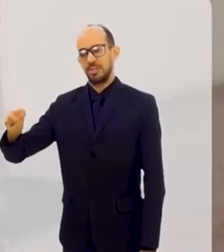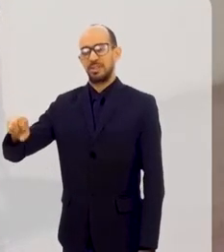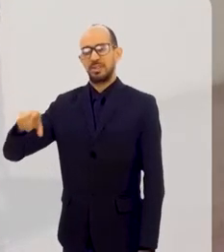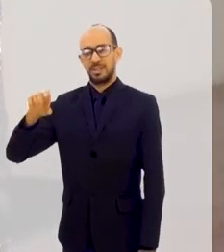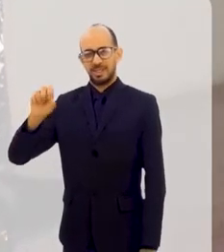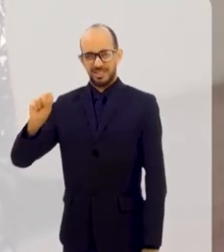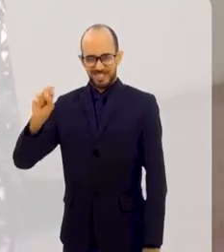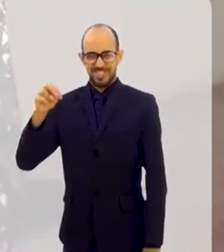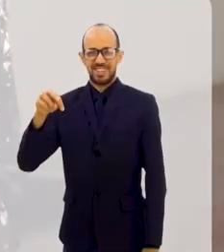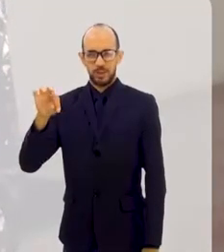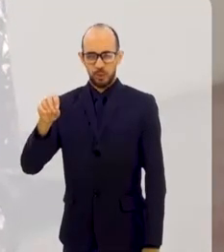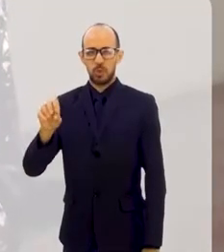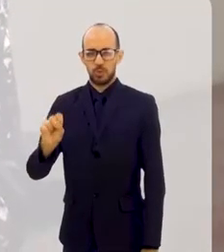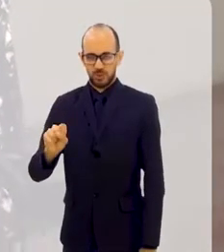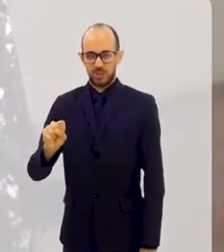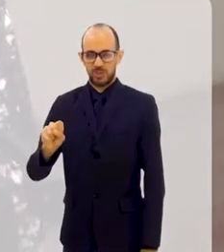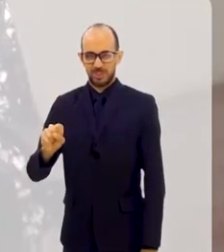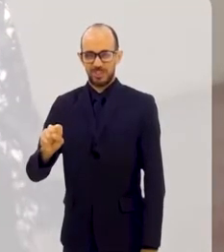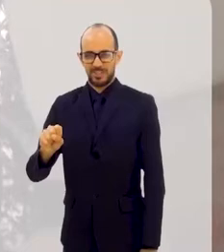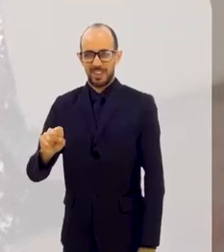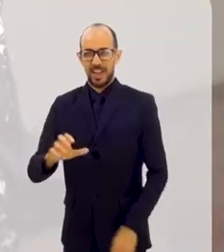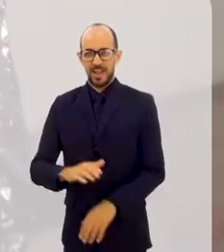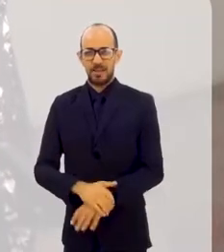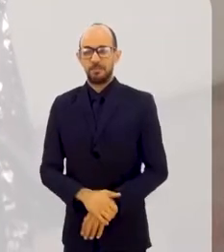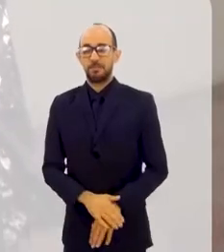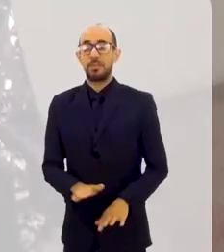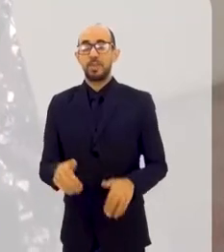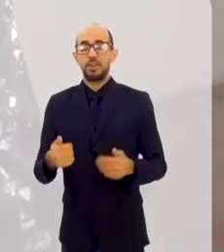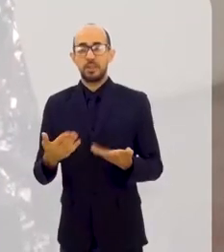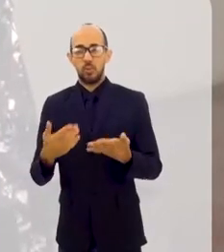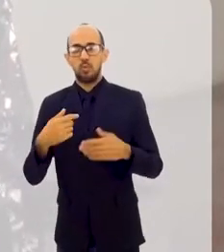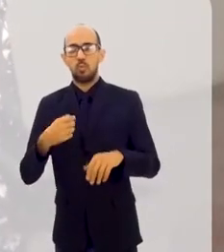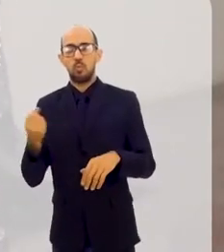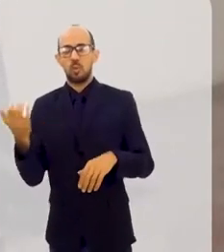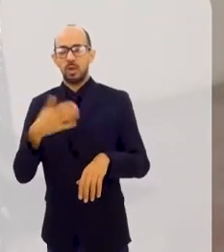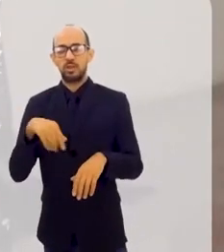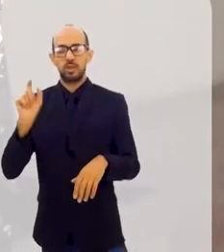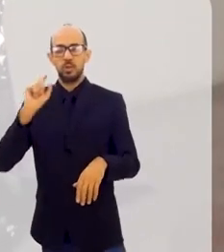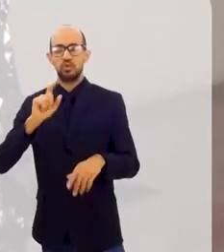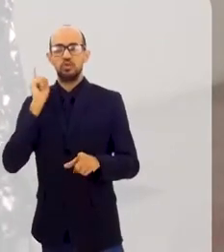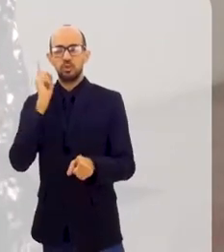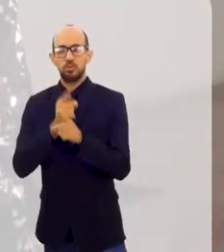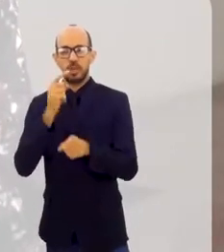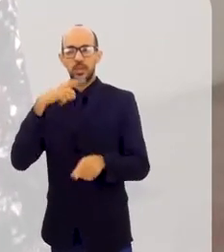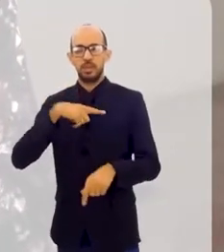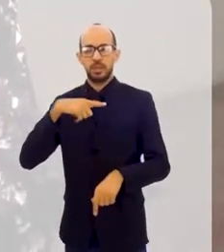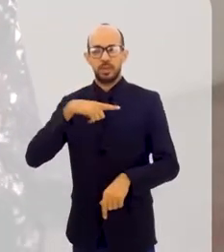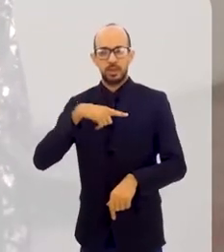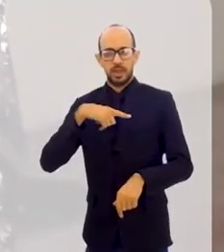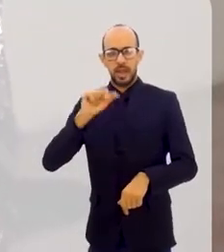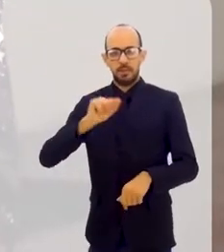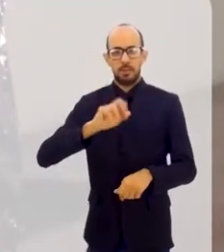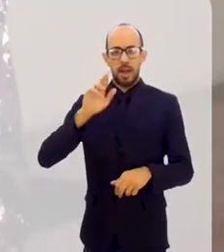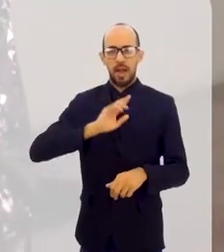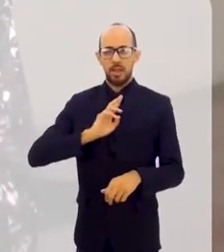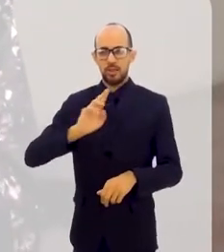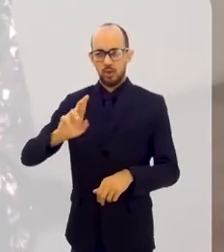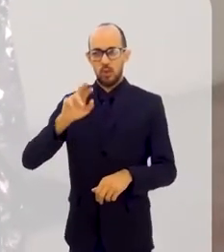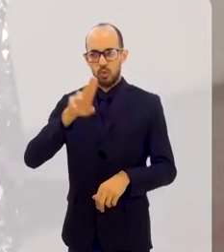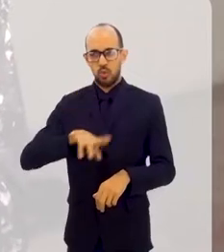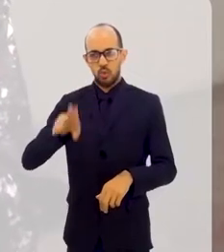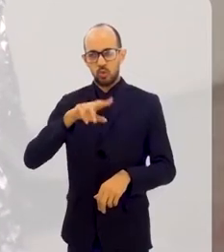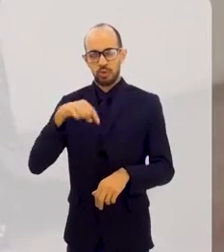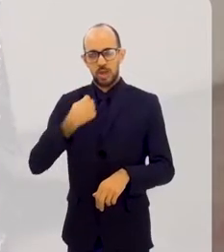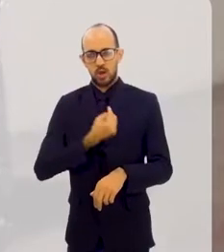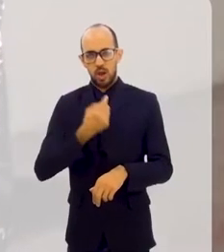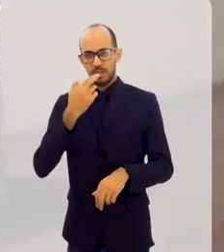descobri que tem uma religião que usa a nossa cultura yorubá, fala a língua yorubá, eu